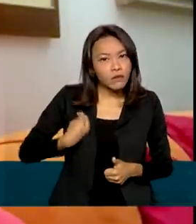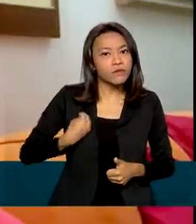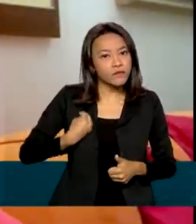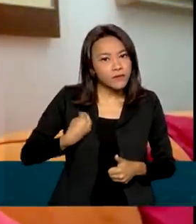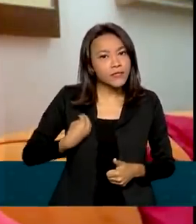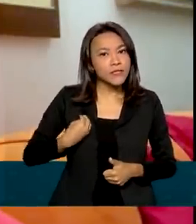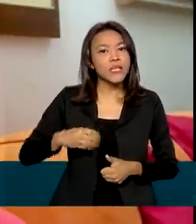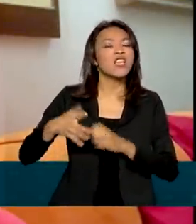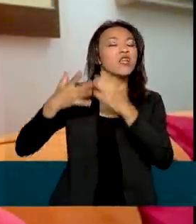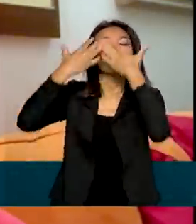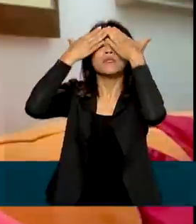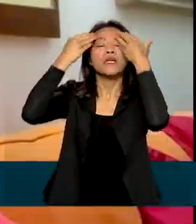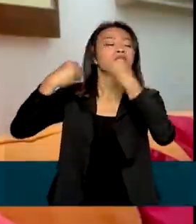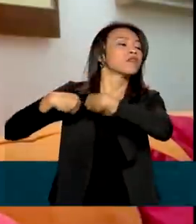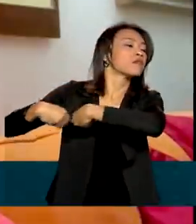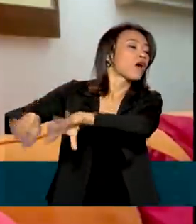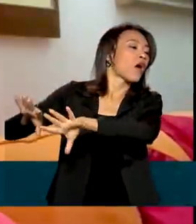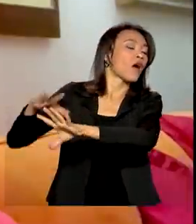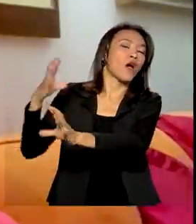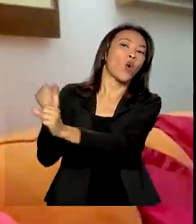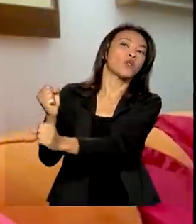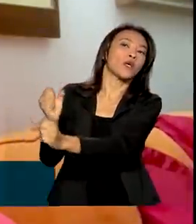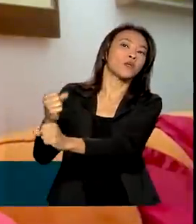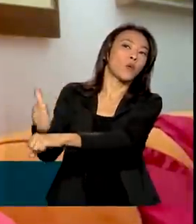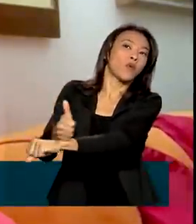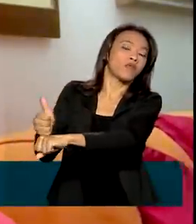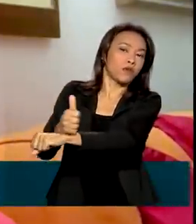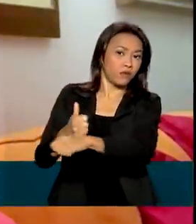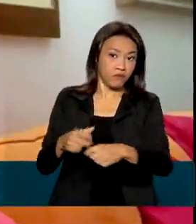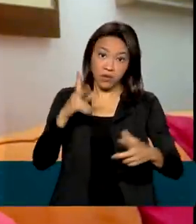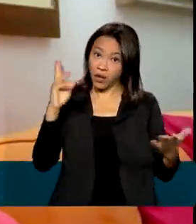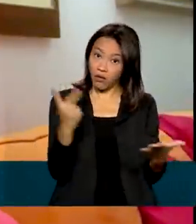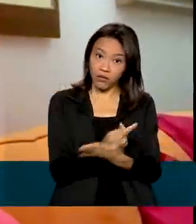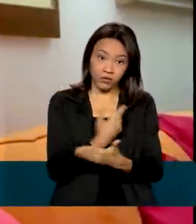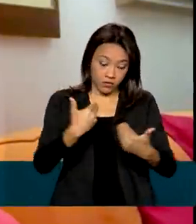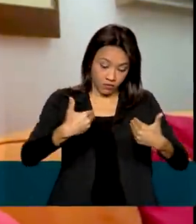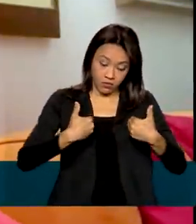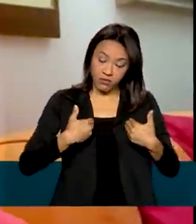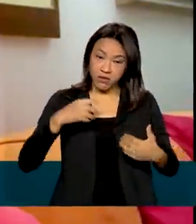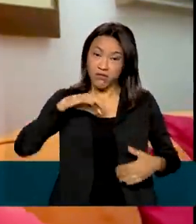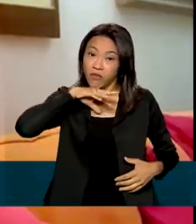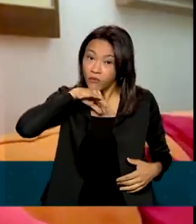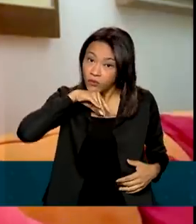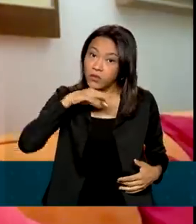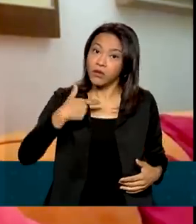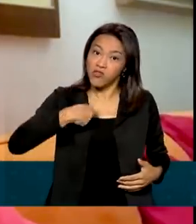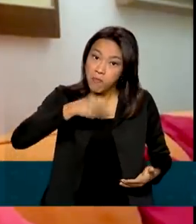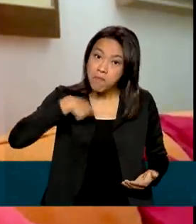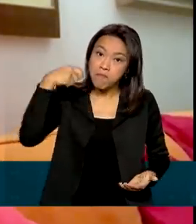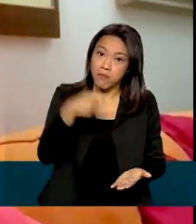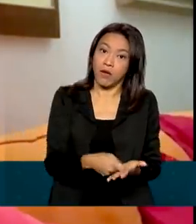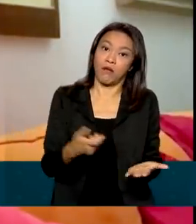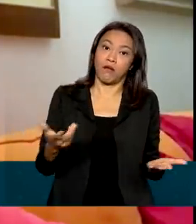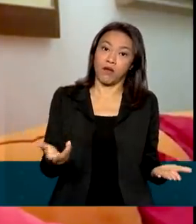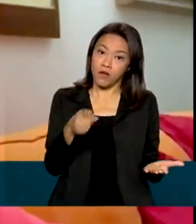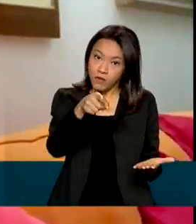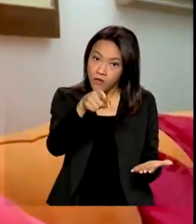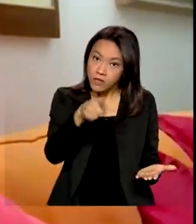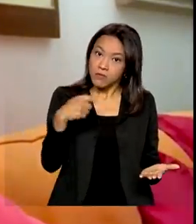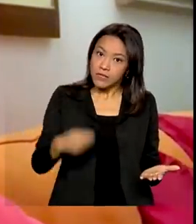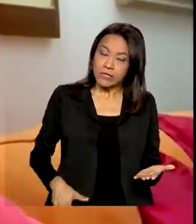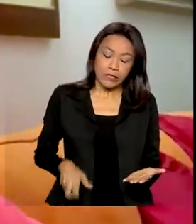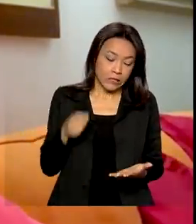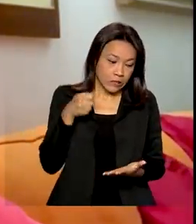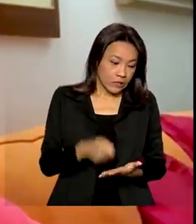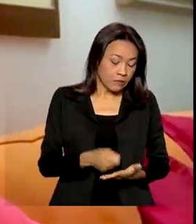contador, não espere que isso aconteça com você, que aconteceu comigo, que é muito desagradável e você tem que colocar a mão no